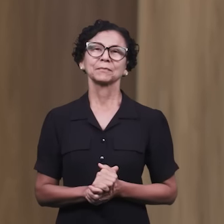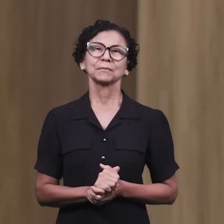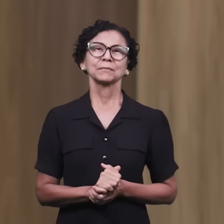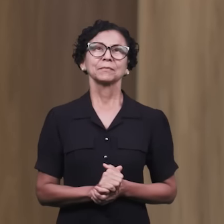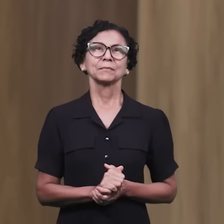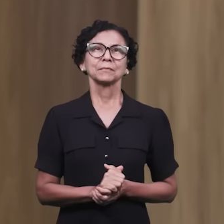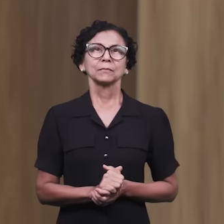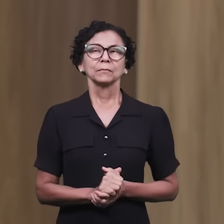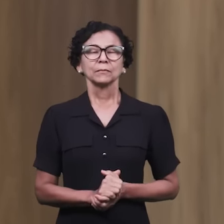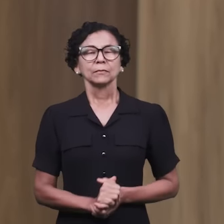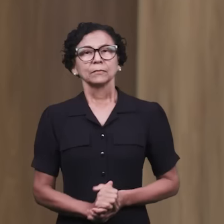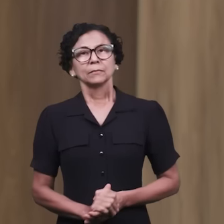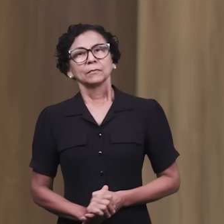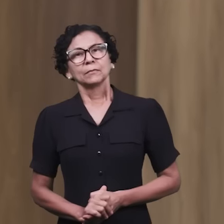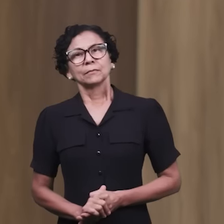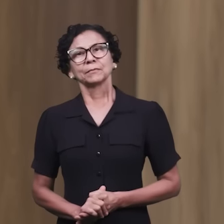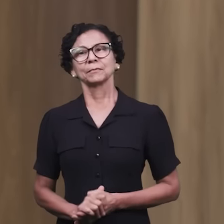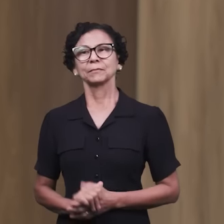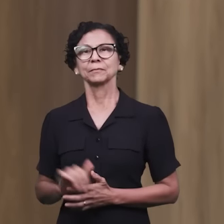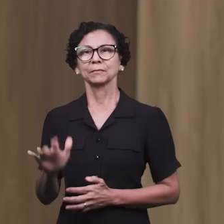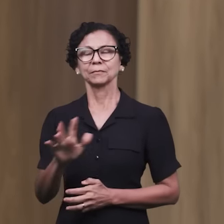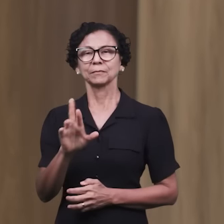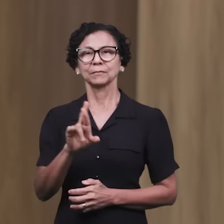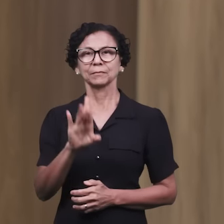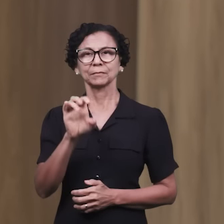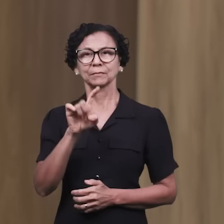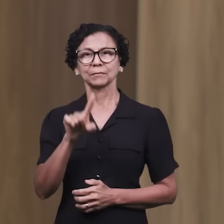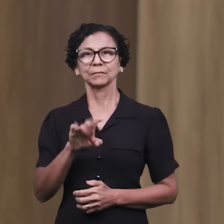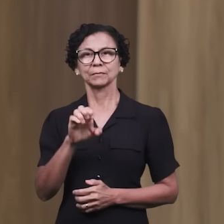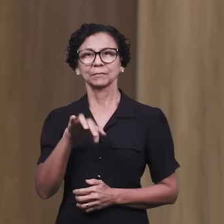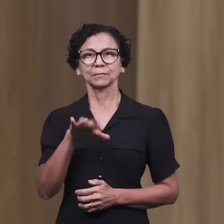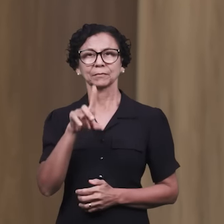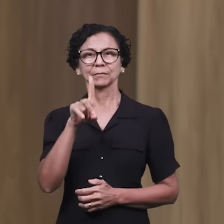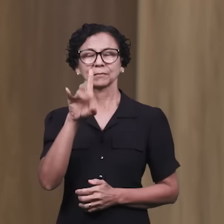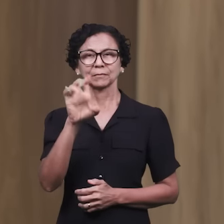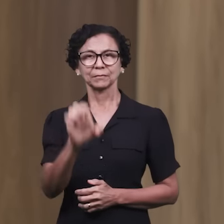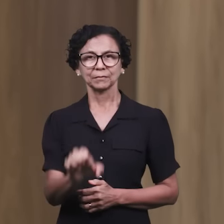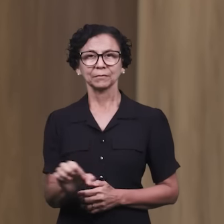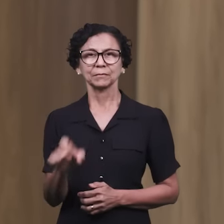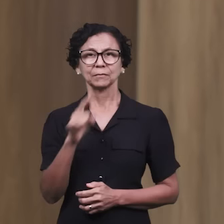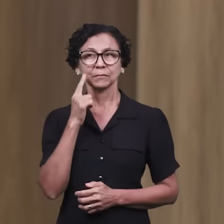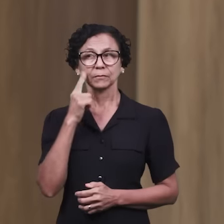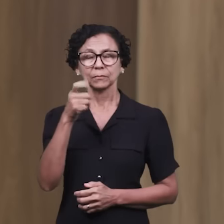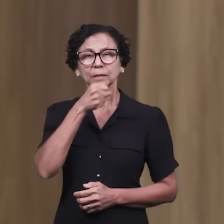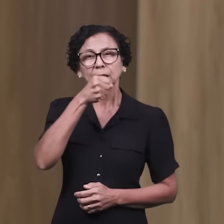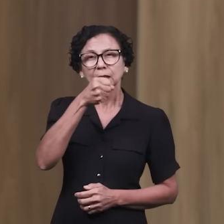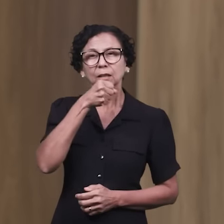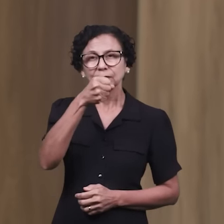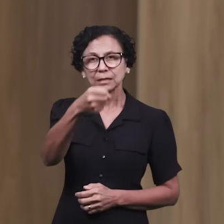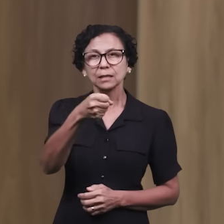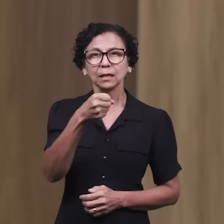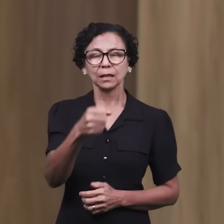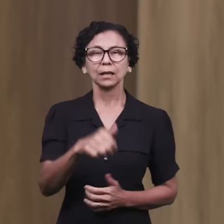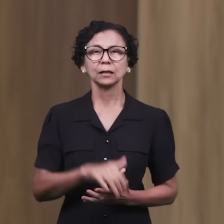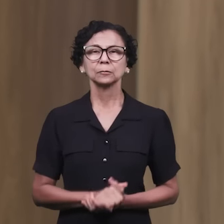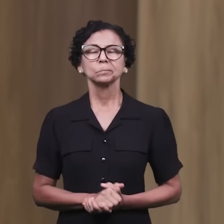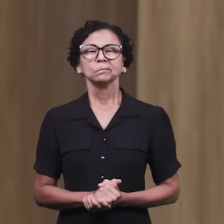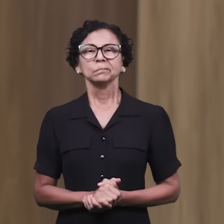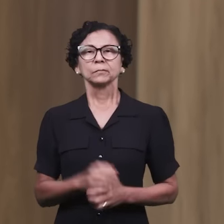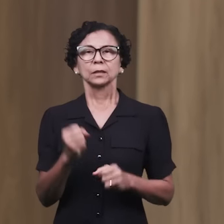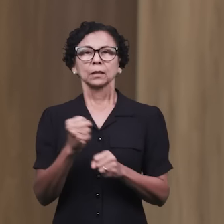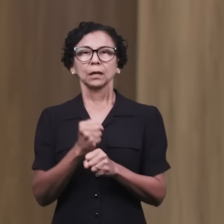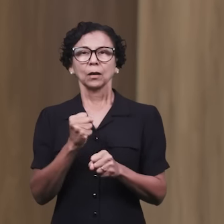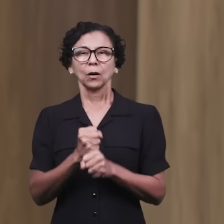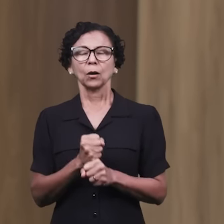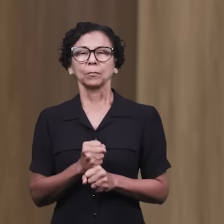agora vamos para a área de Resende, com o nosso companheiro Almir Abba, que já está prontinho com o microfone ligado para estar falando sobre a